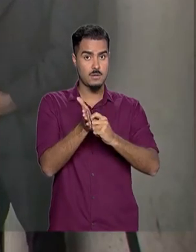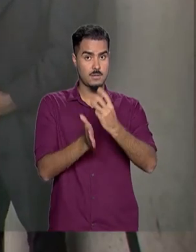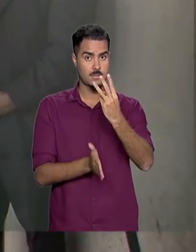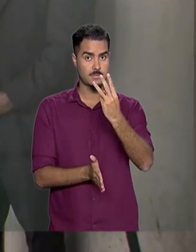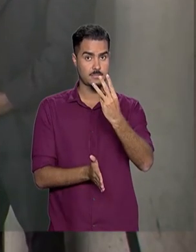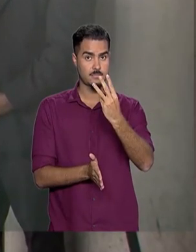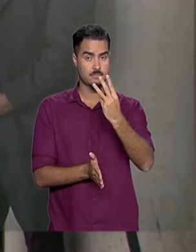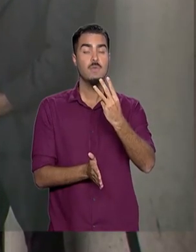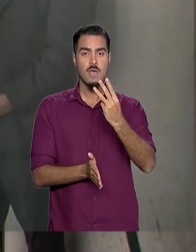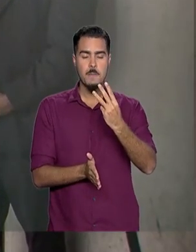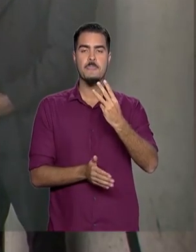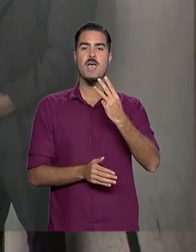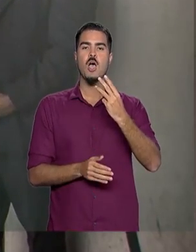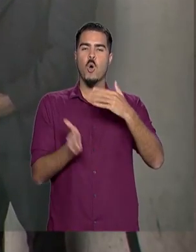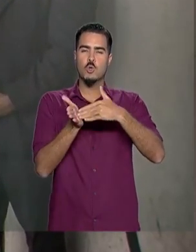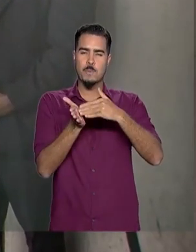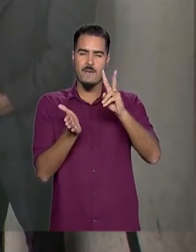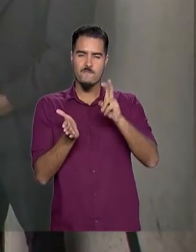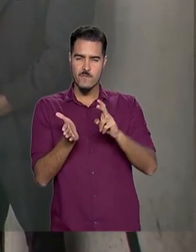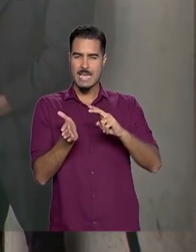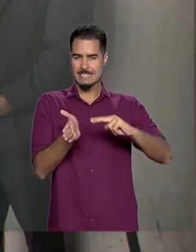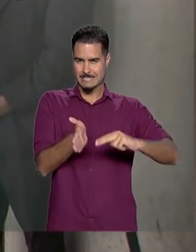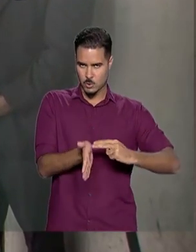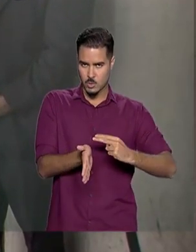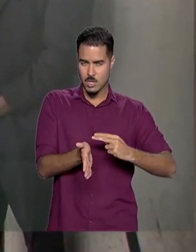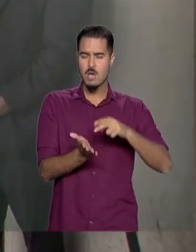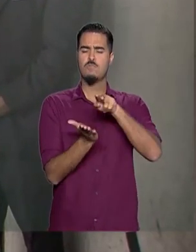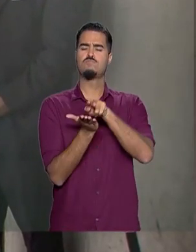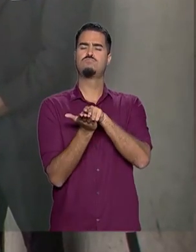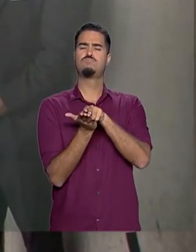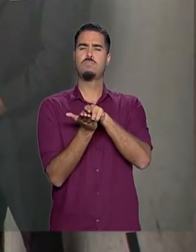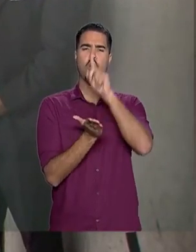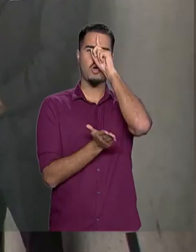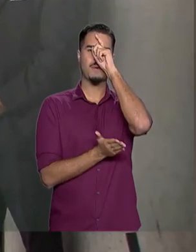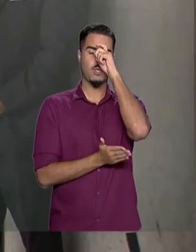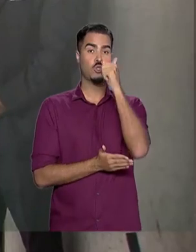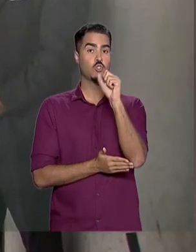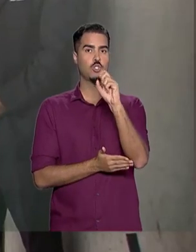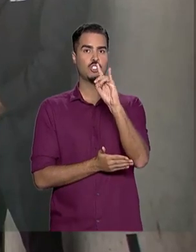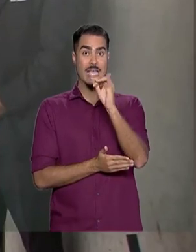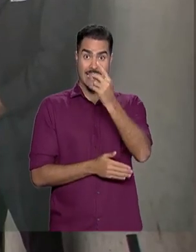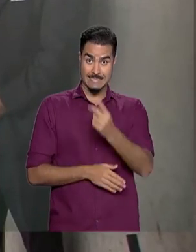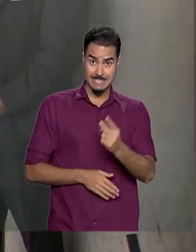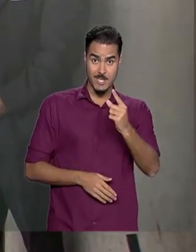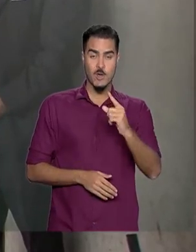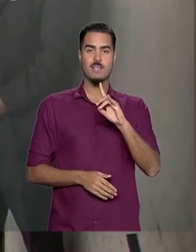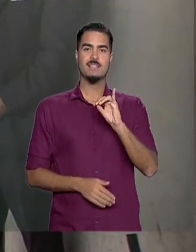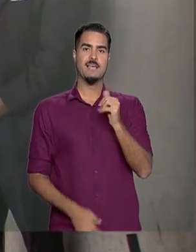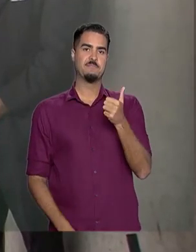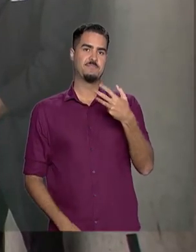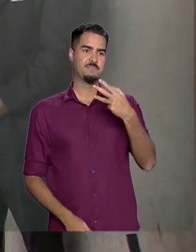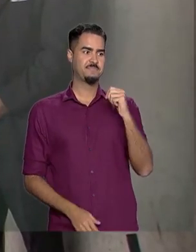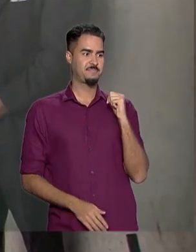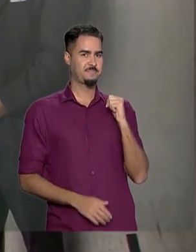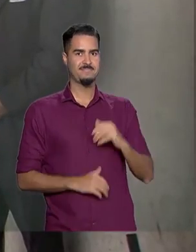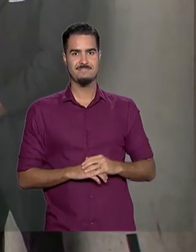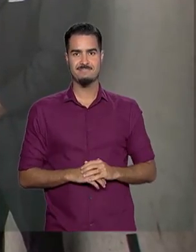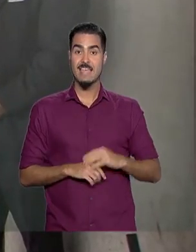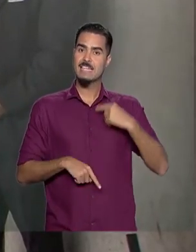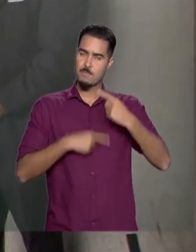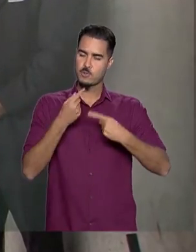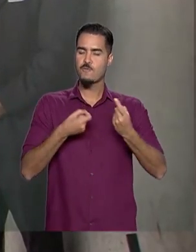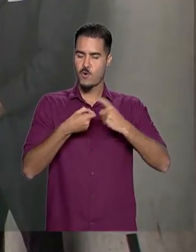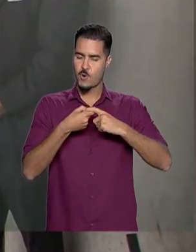Ele ficou na última cirurgia internado durante 18 dias e teve alta no último dia 13. Voltamos a qualquer